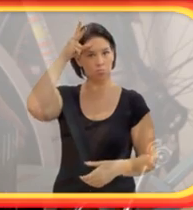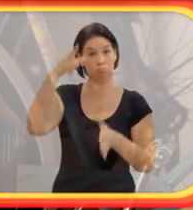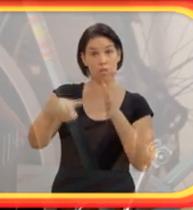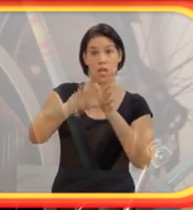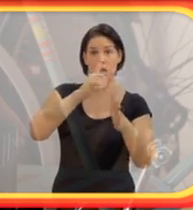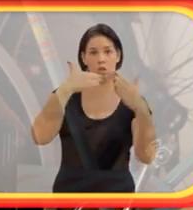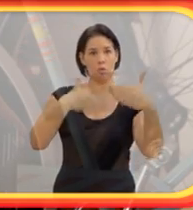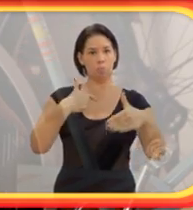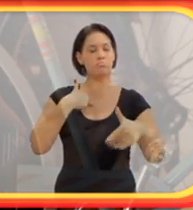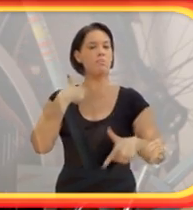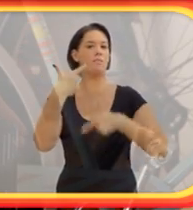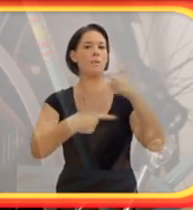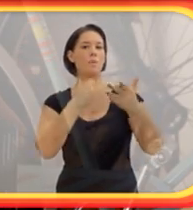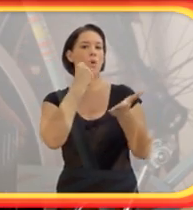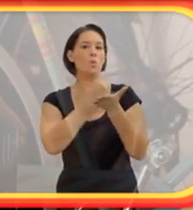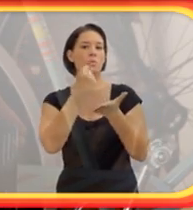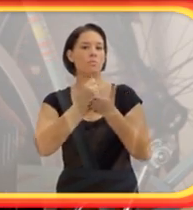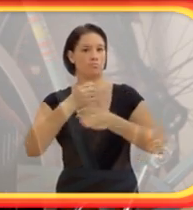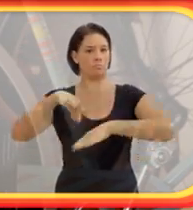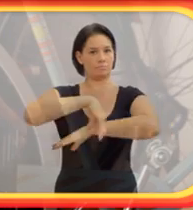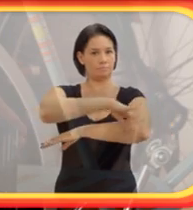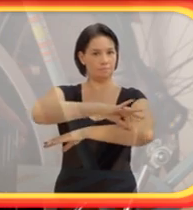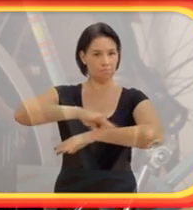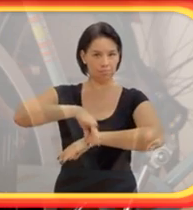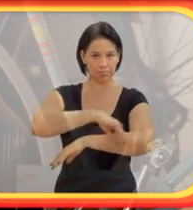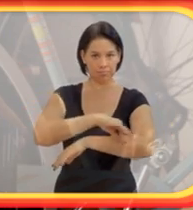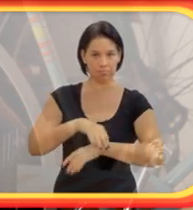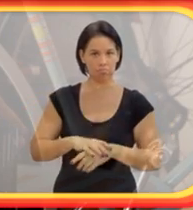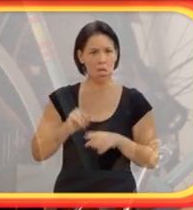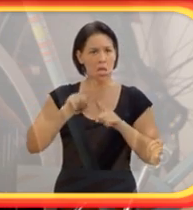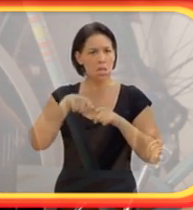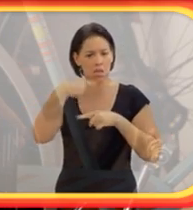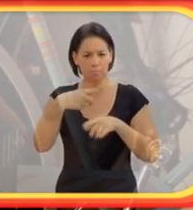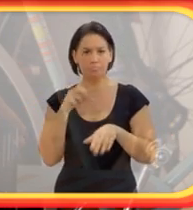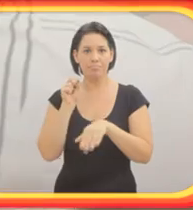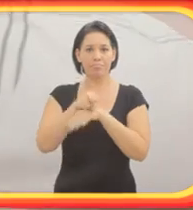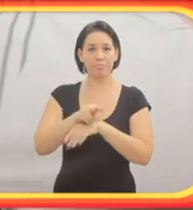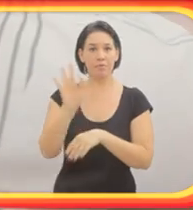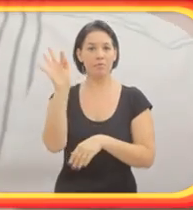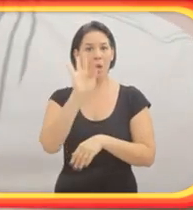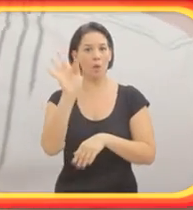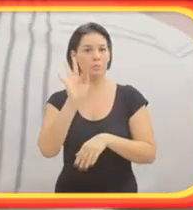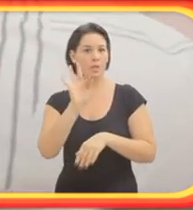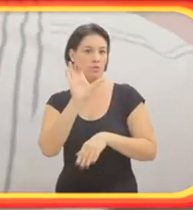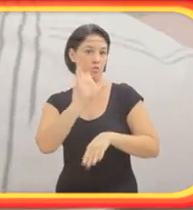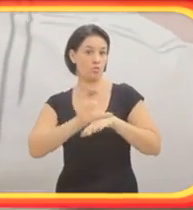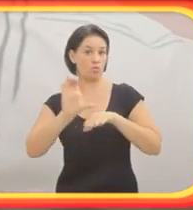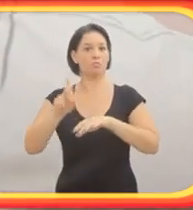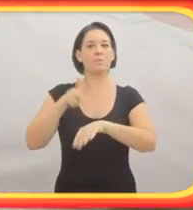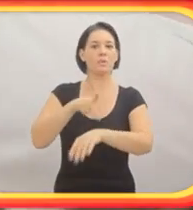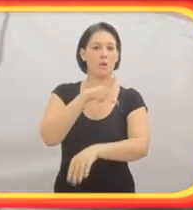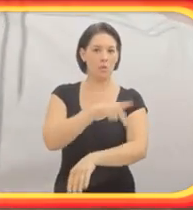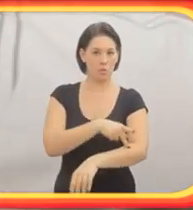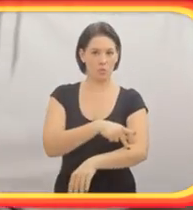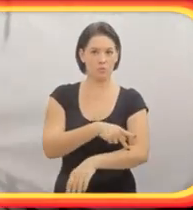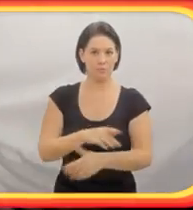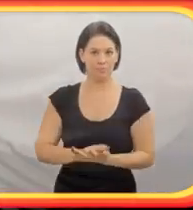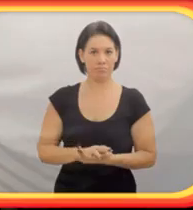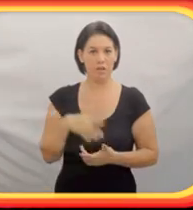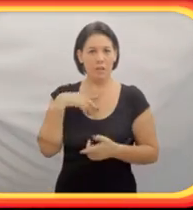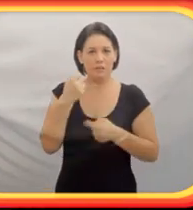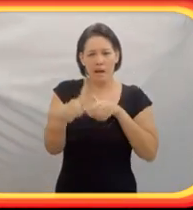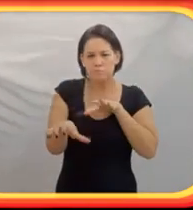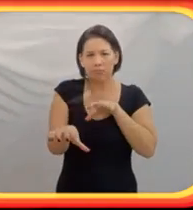concurso, eu trabalhei como contratado, como desenhista arquitetônico. Logo depois, entrei na faculdade para